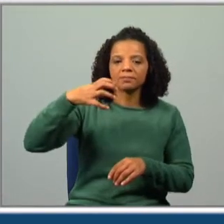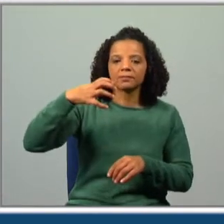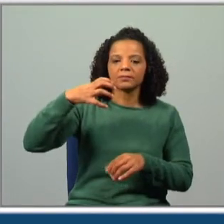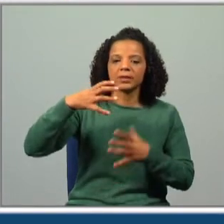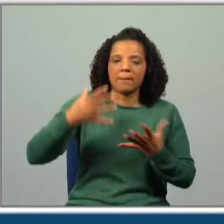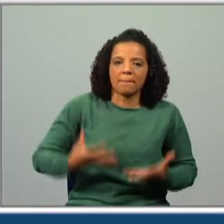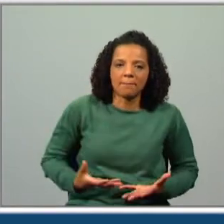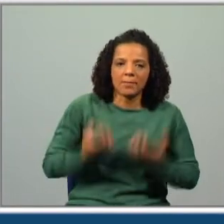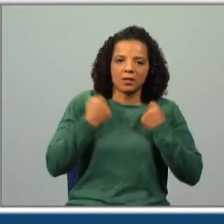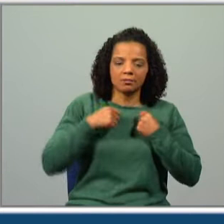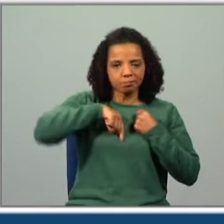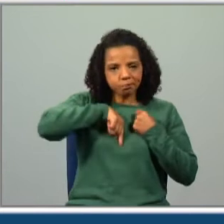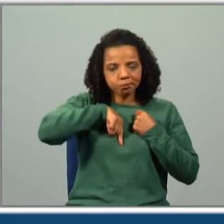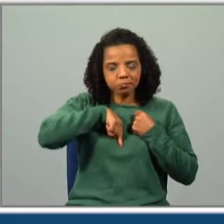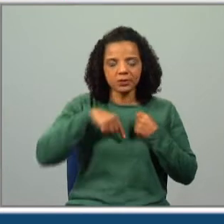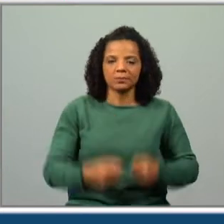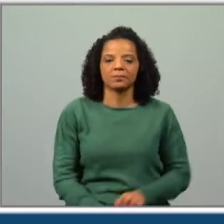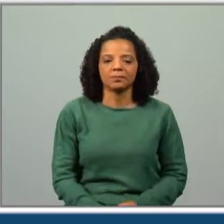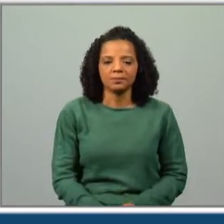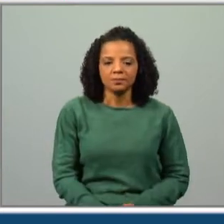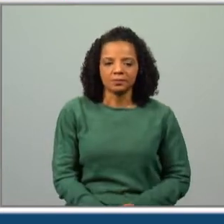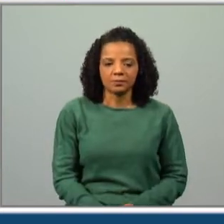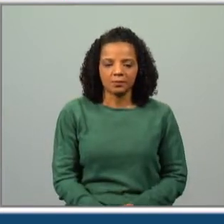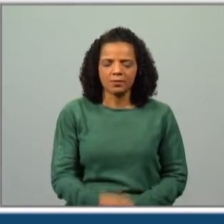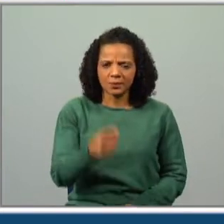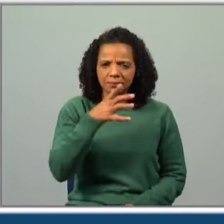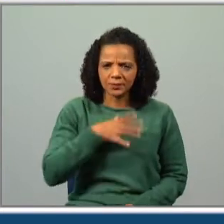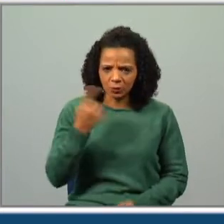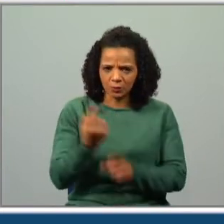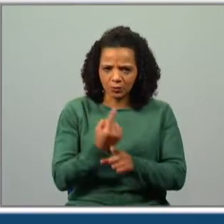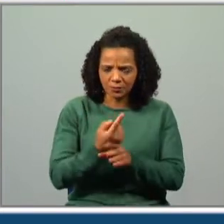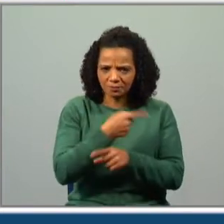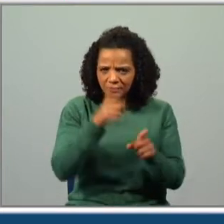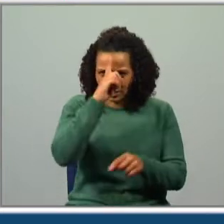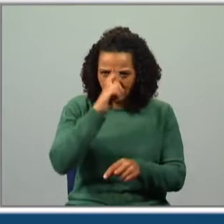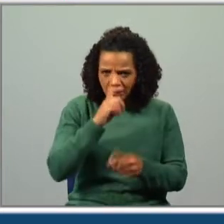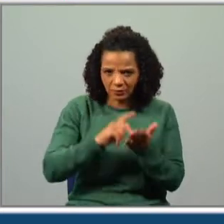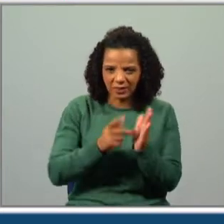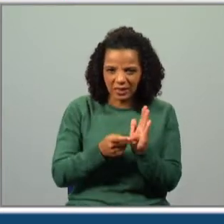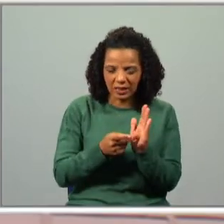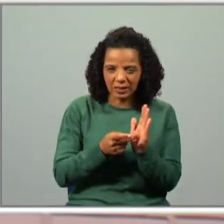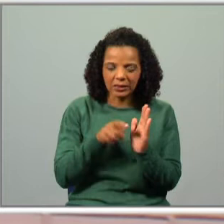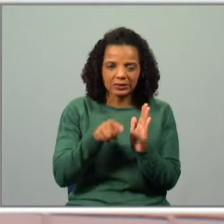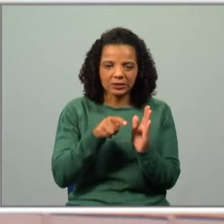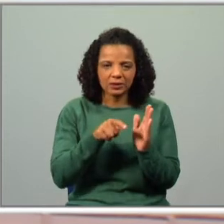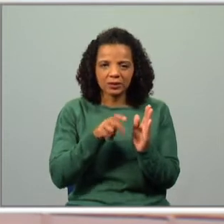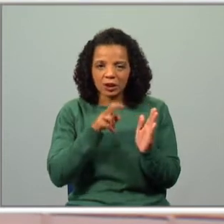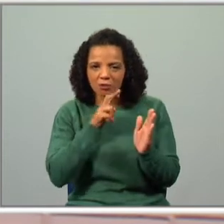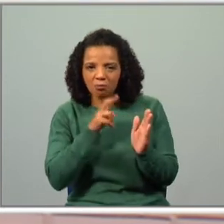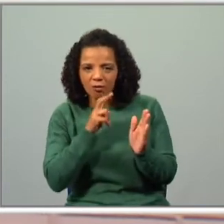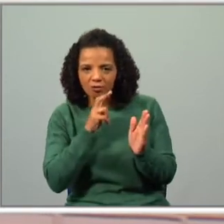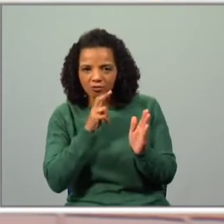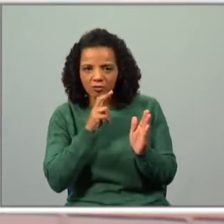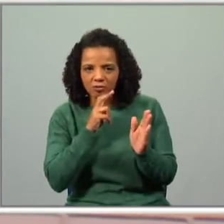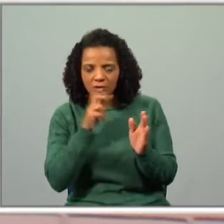o seu desejo mais verdadeiro. Digam-me uma coisa, relembravam-se desta técnica de irmos procurar as respostas a um